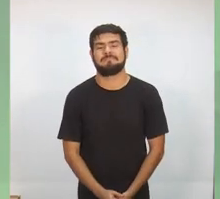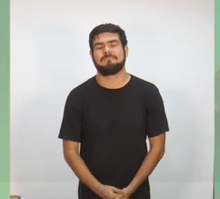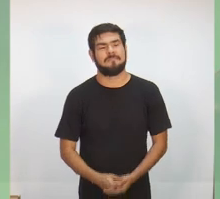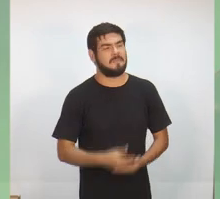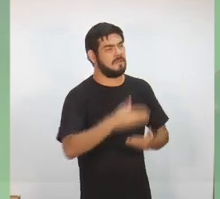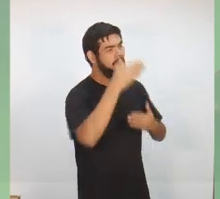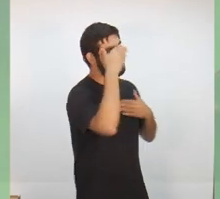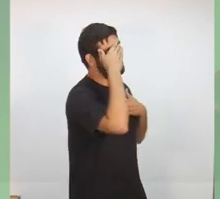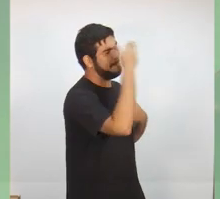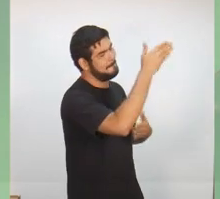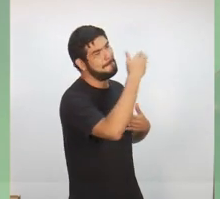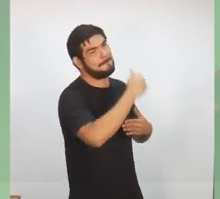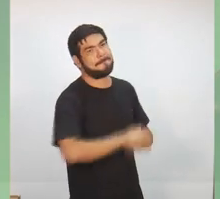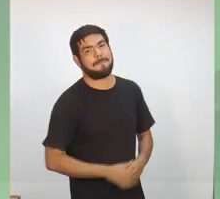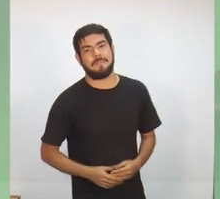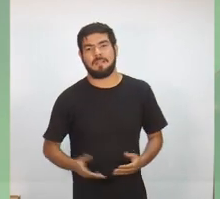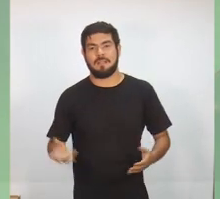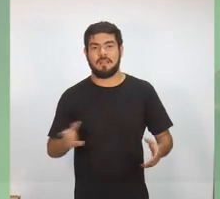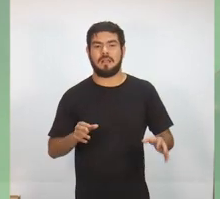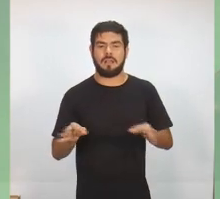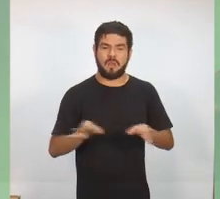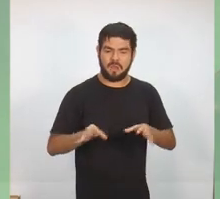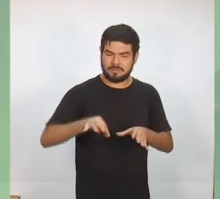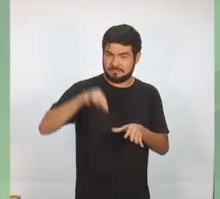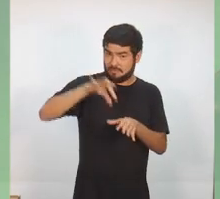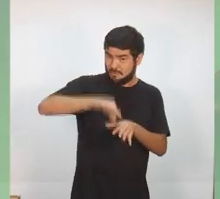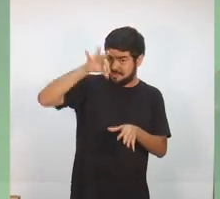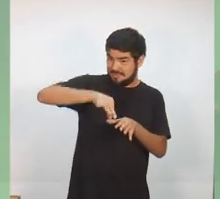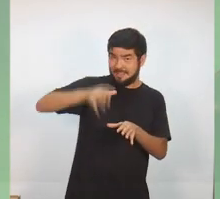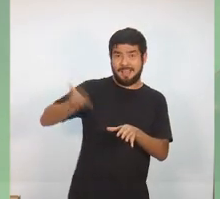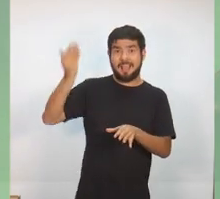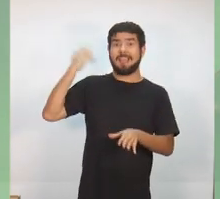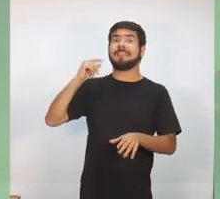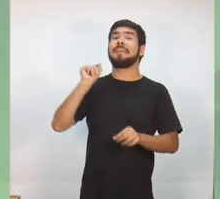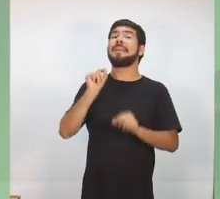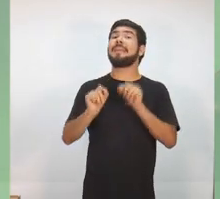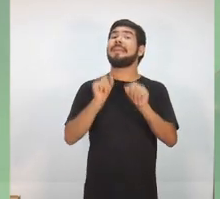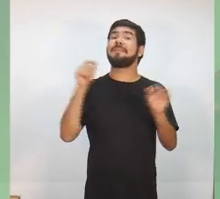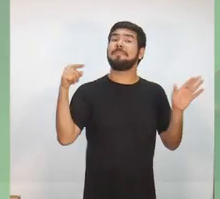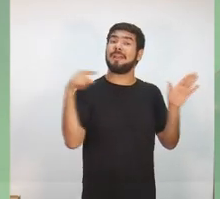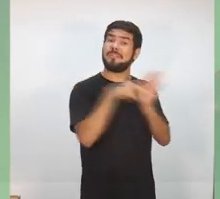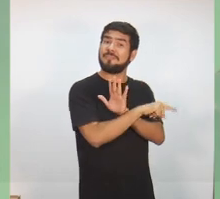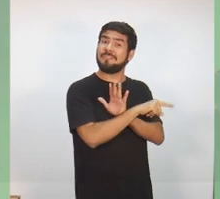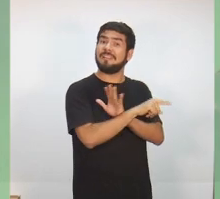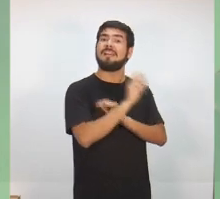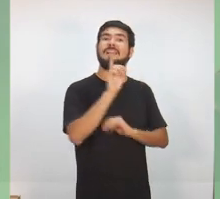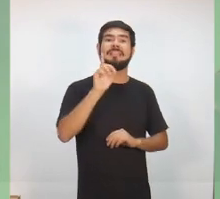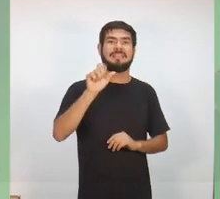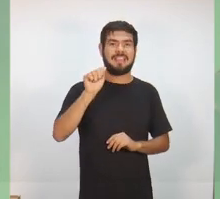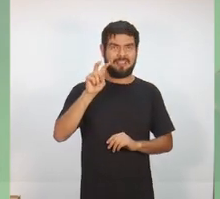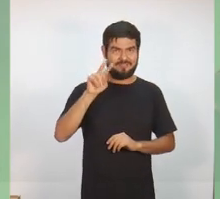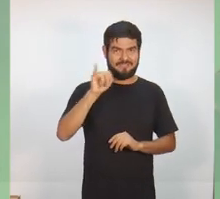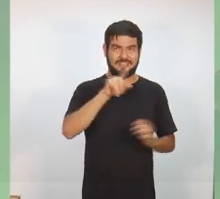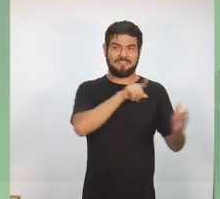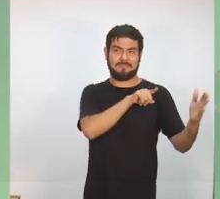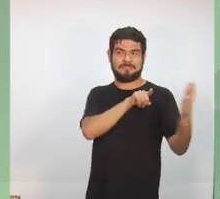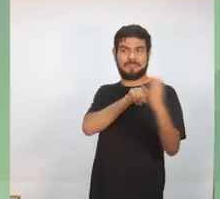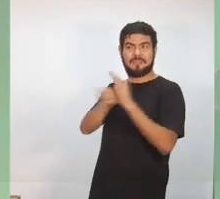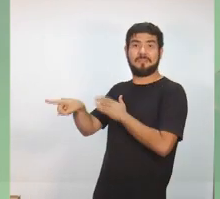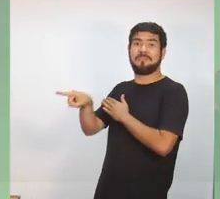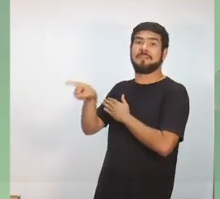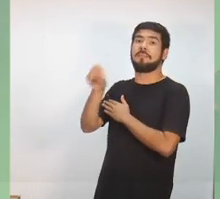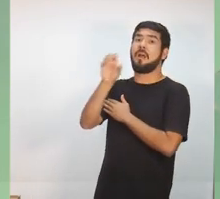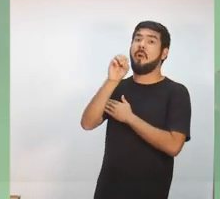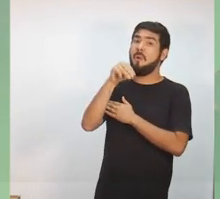obrigada, candidato. De acordo com a ordem de sorteios, quem pergunta agora é Davi Almeida e vai fazer a pergunta para Omar